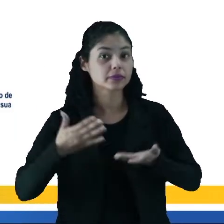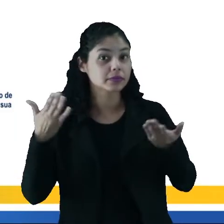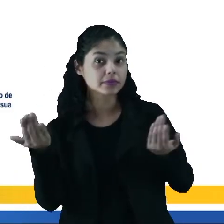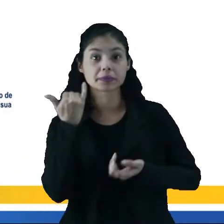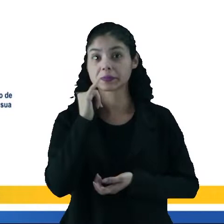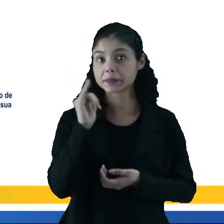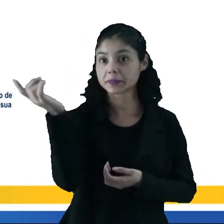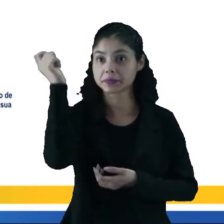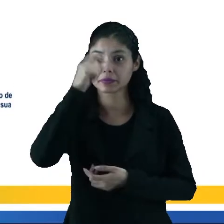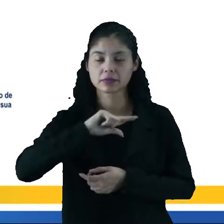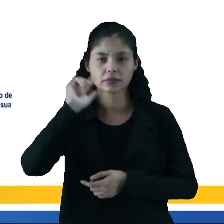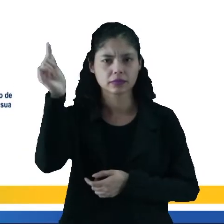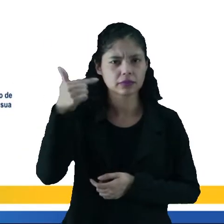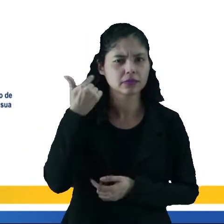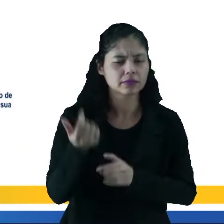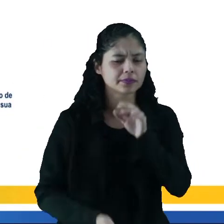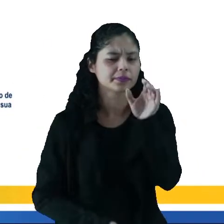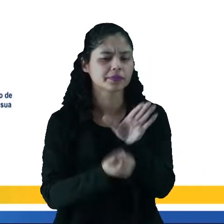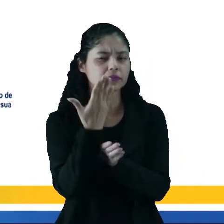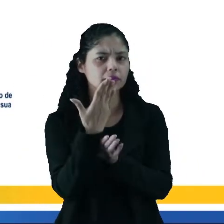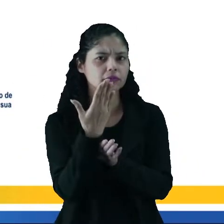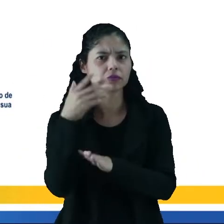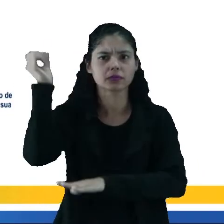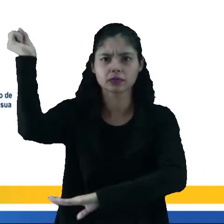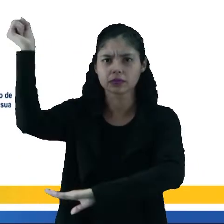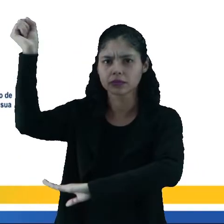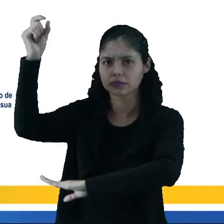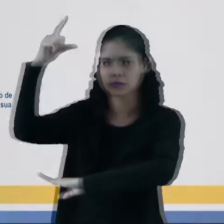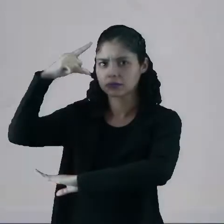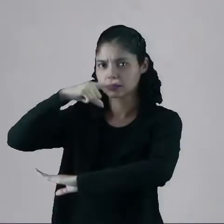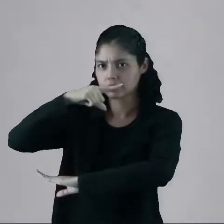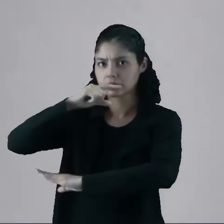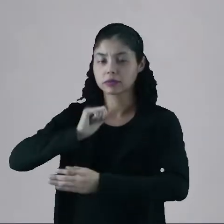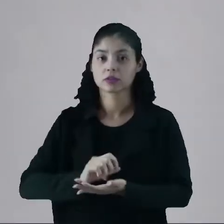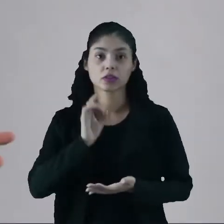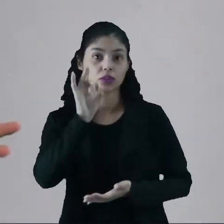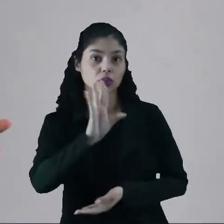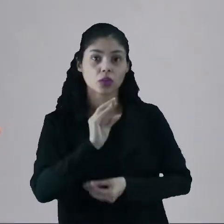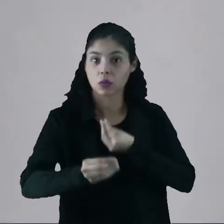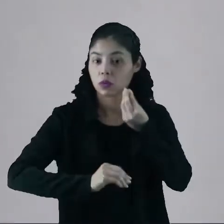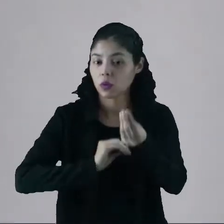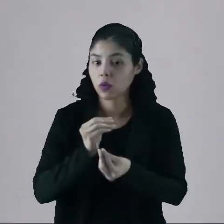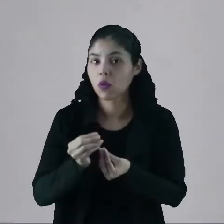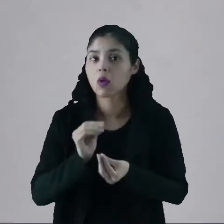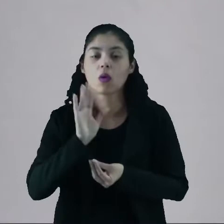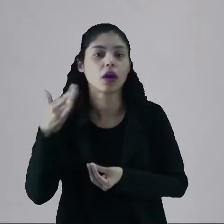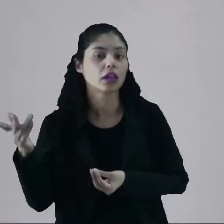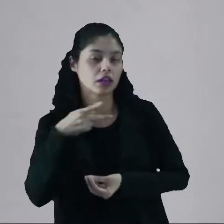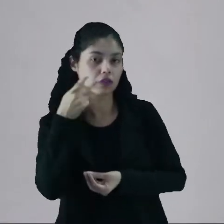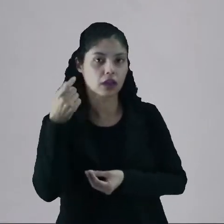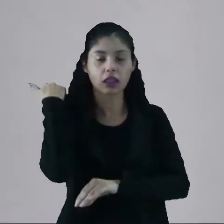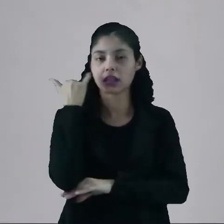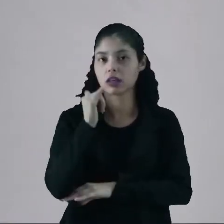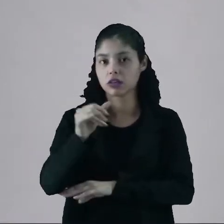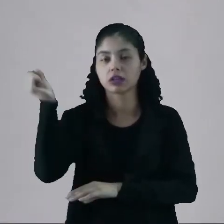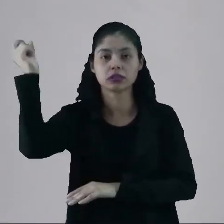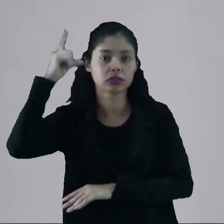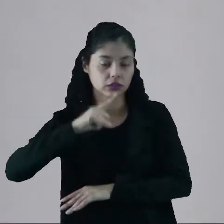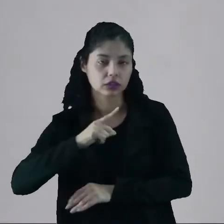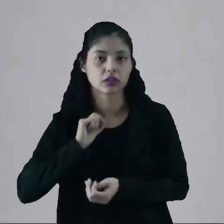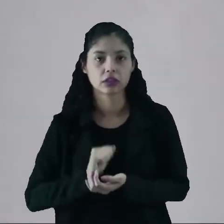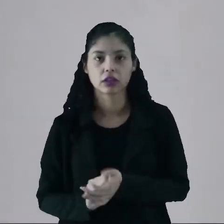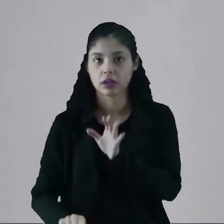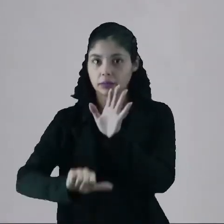Energia solar é aquela originária da luz do sol. Só que quando a gente fala sobre energia solar,